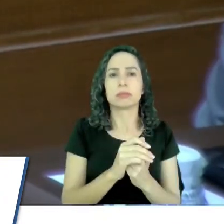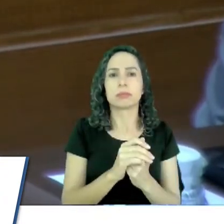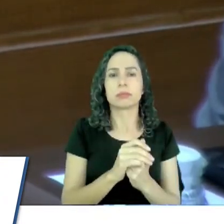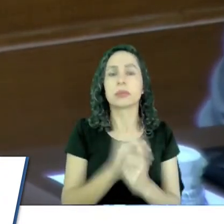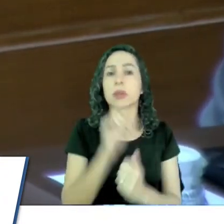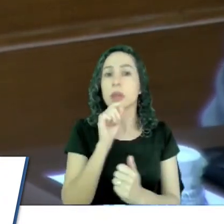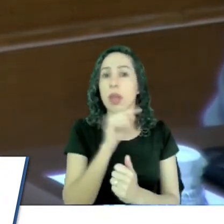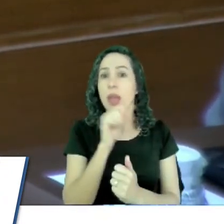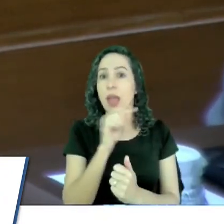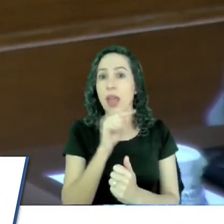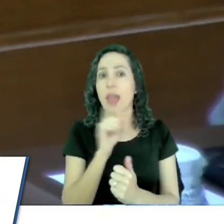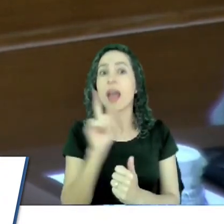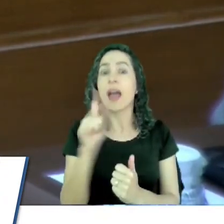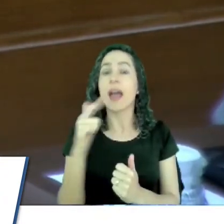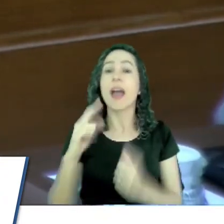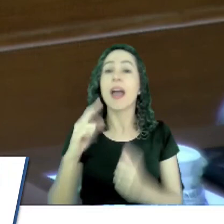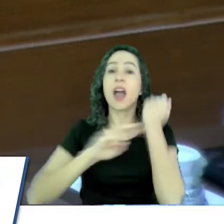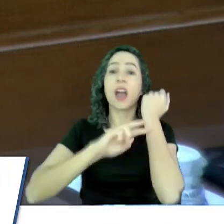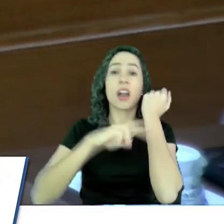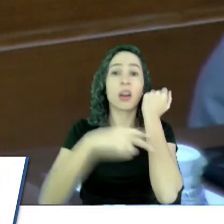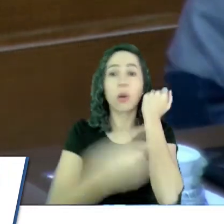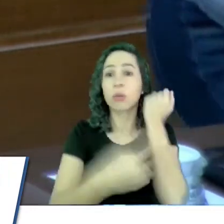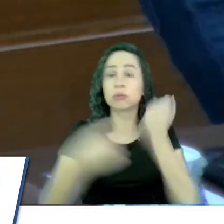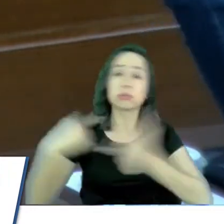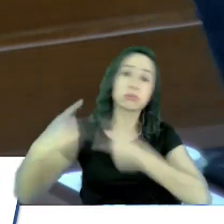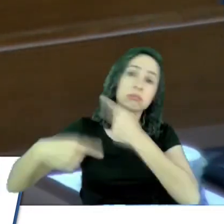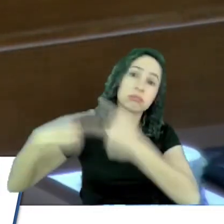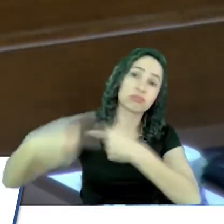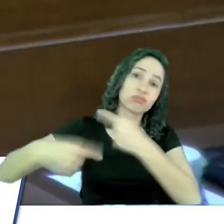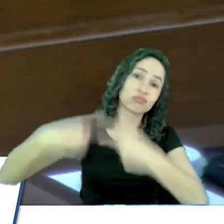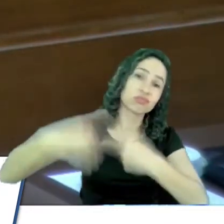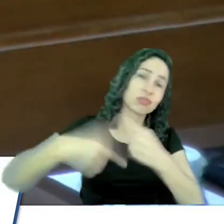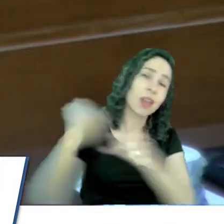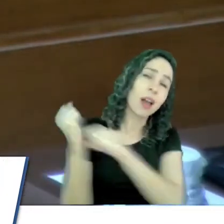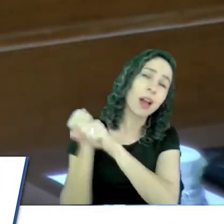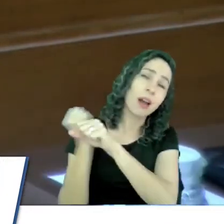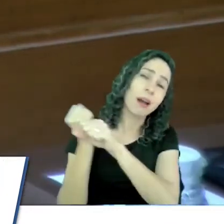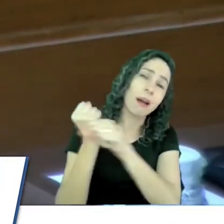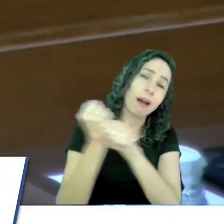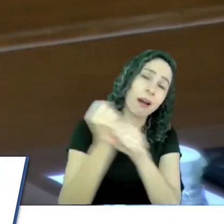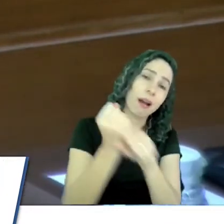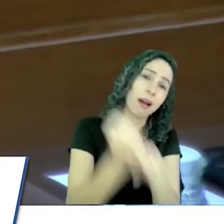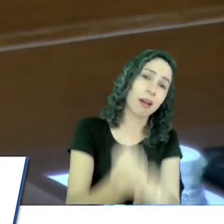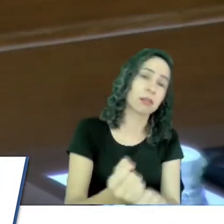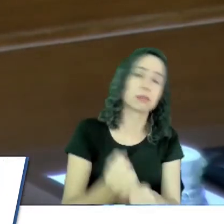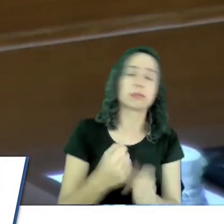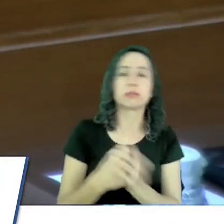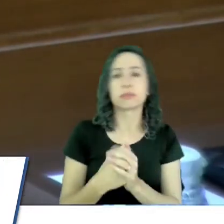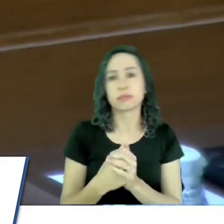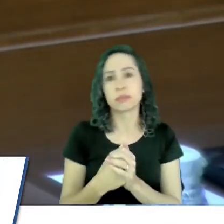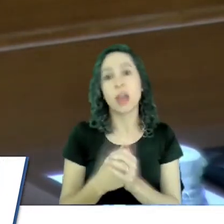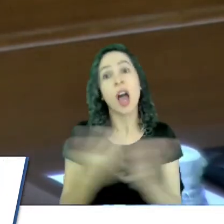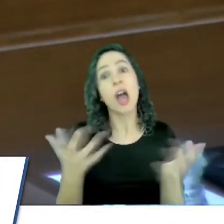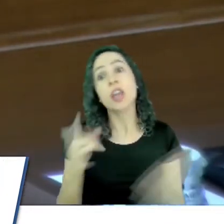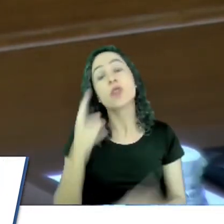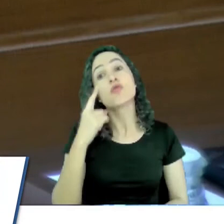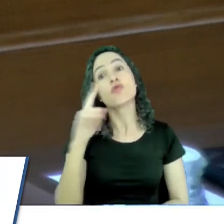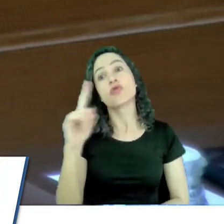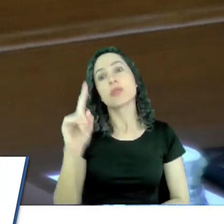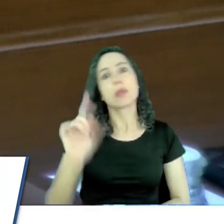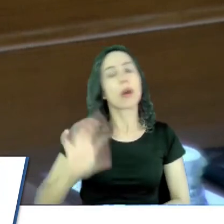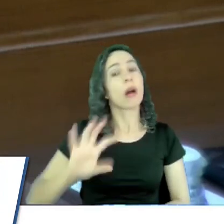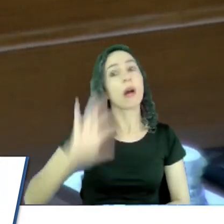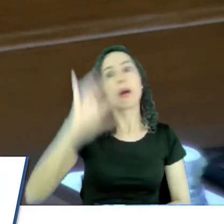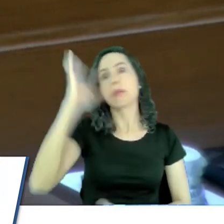consequência de algo que vem se arrastando há muito tempo, há muito tempo. E aí, um dia, um dia a consequência